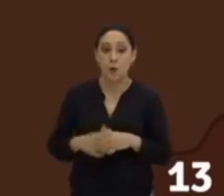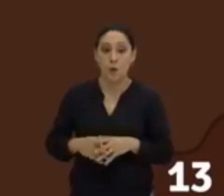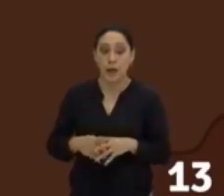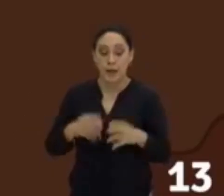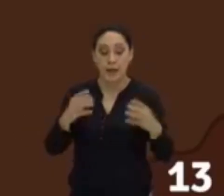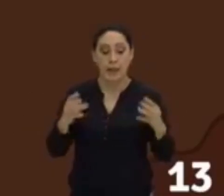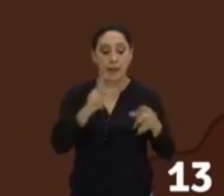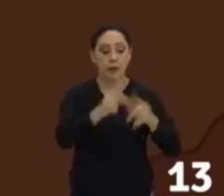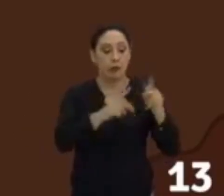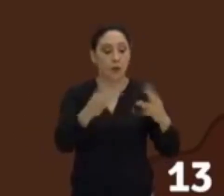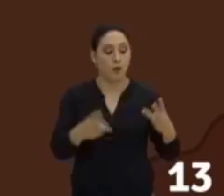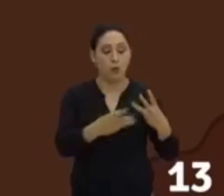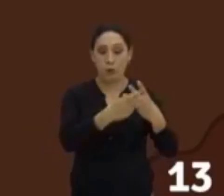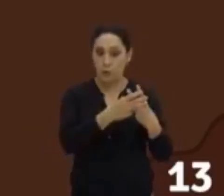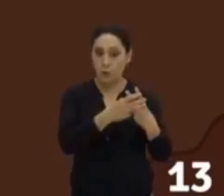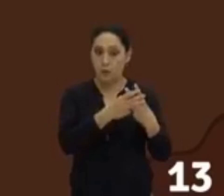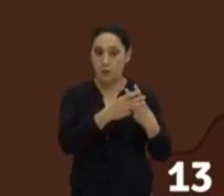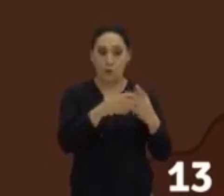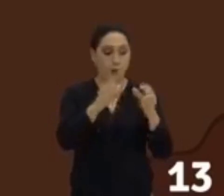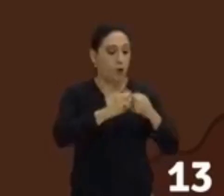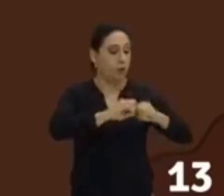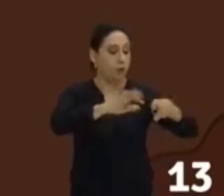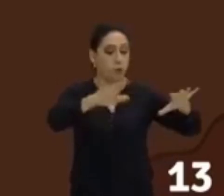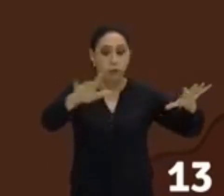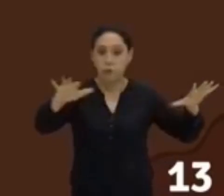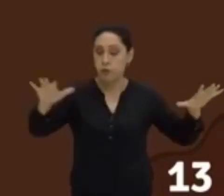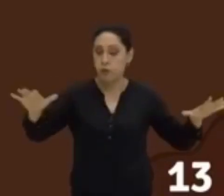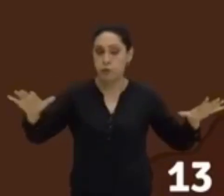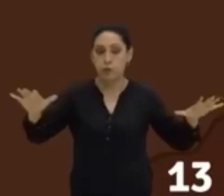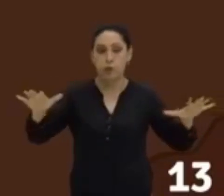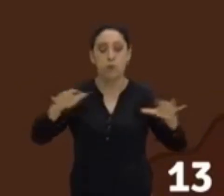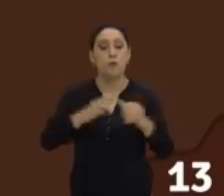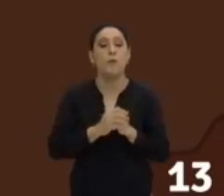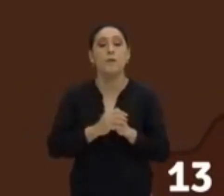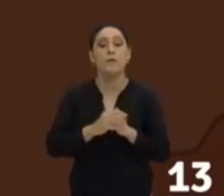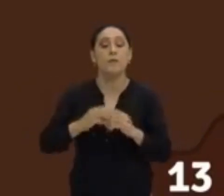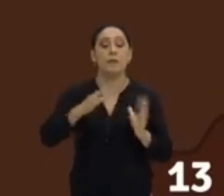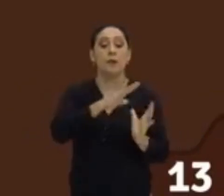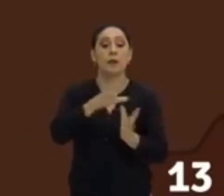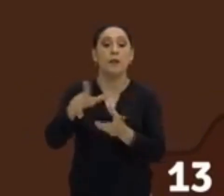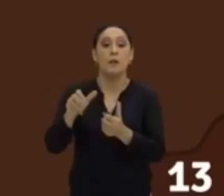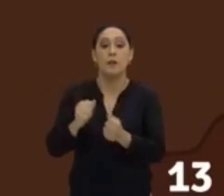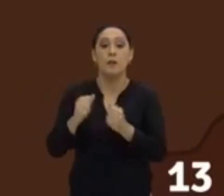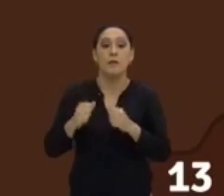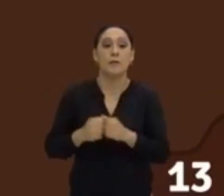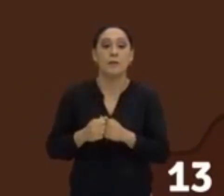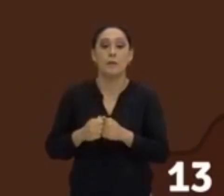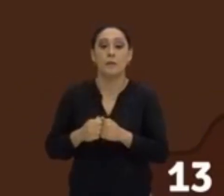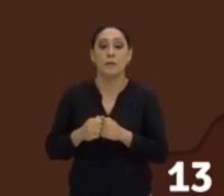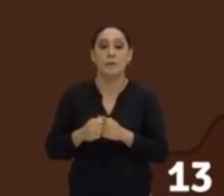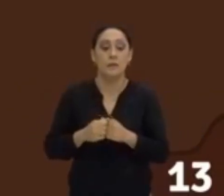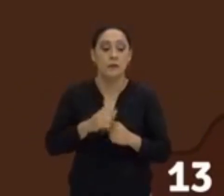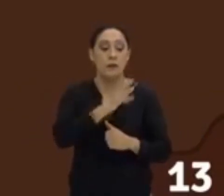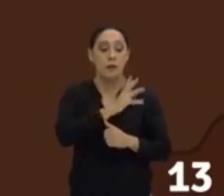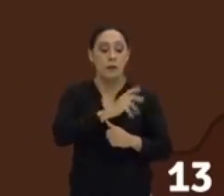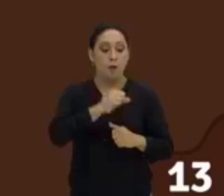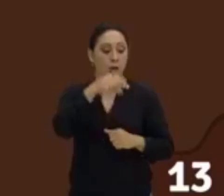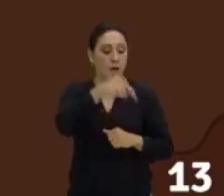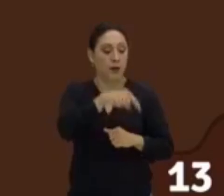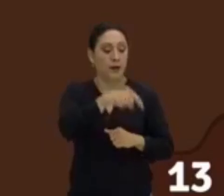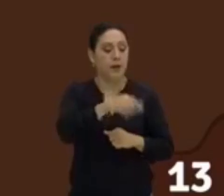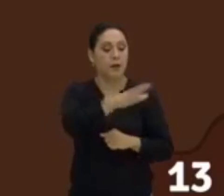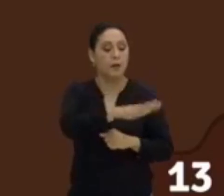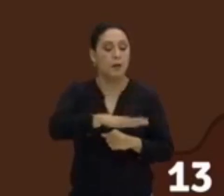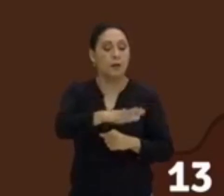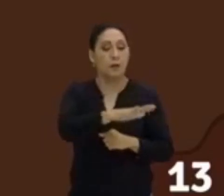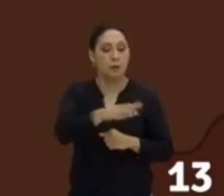acabaram se espalhando por diferentes áreas do cenário mundial. Os palestinos estão estabelecidos dentro desse território,